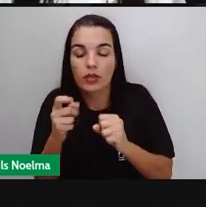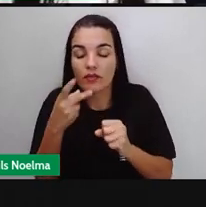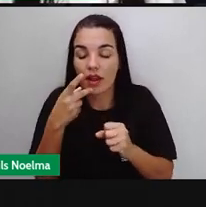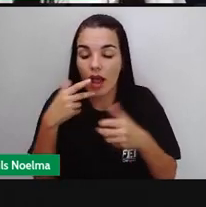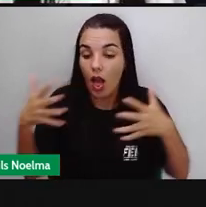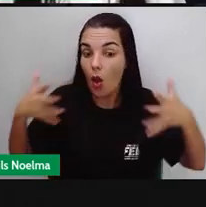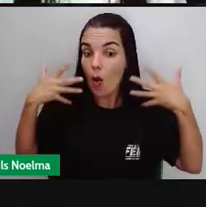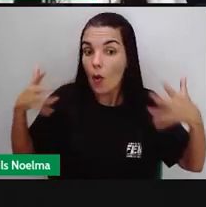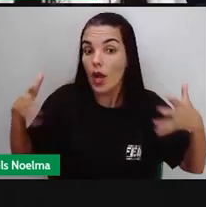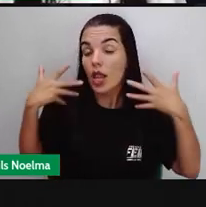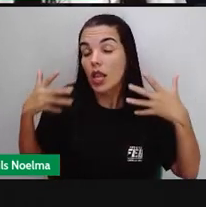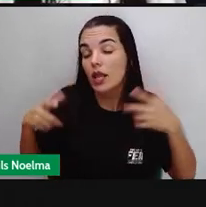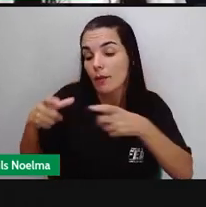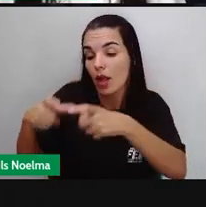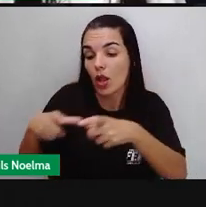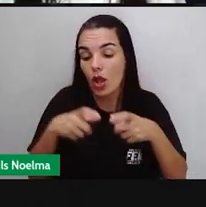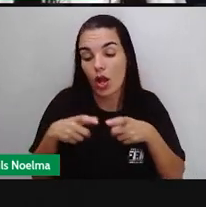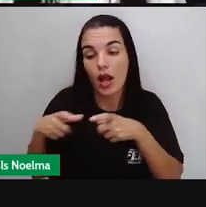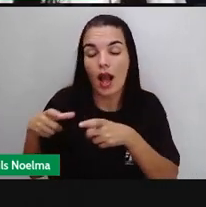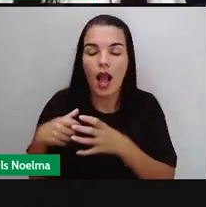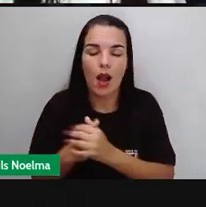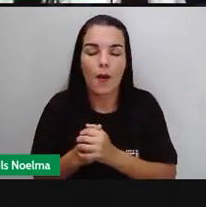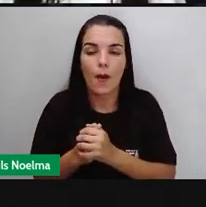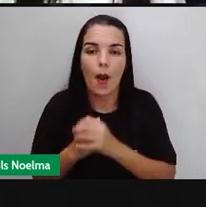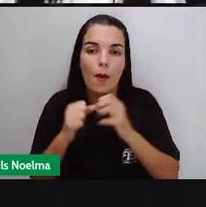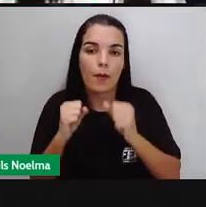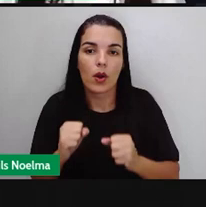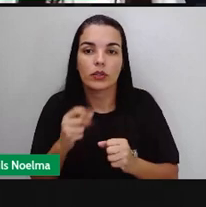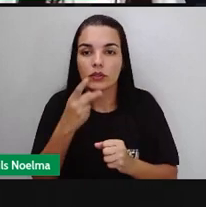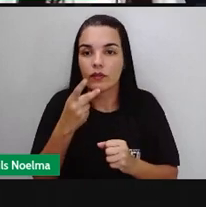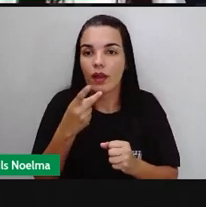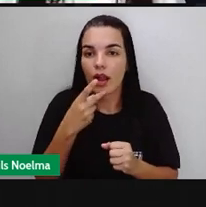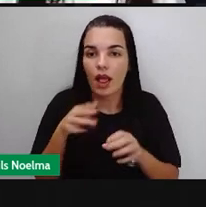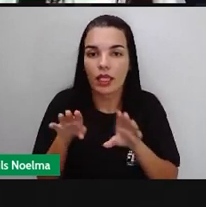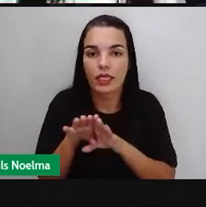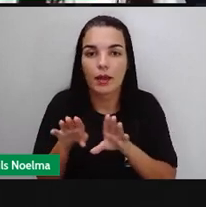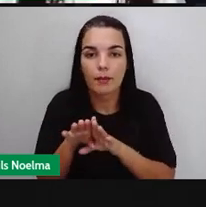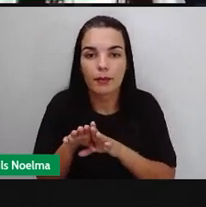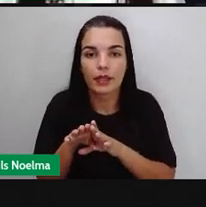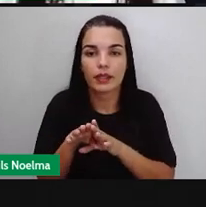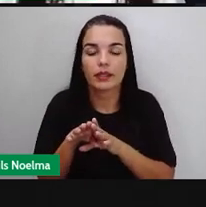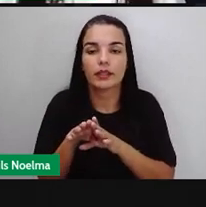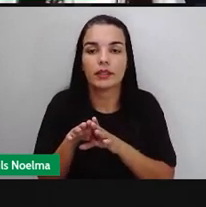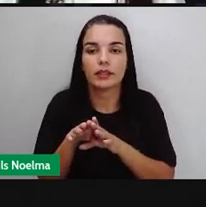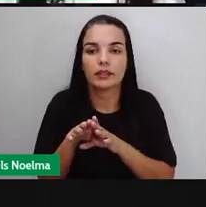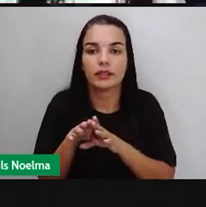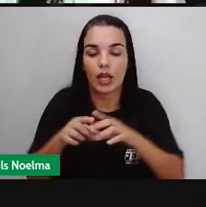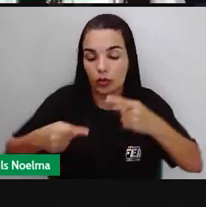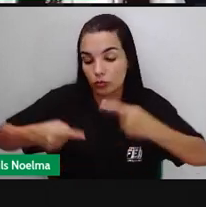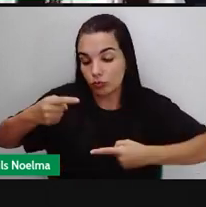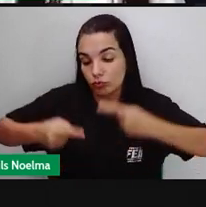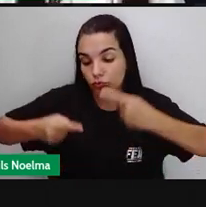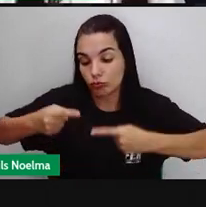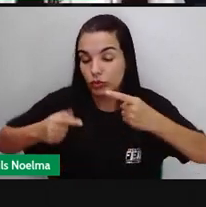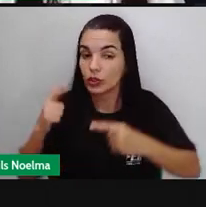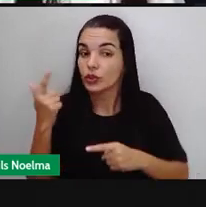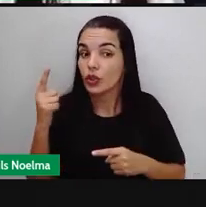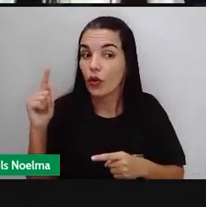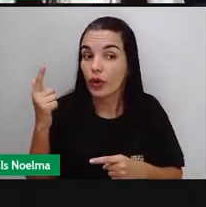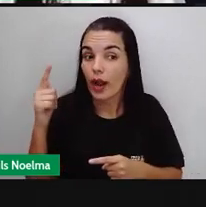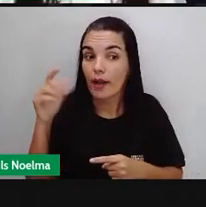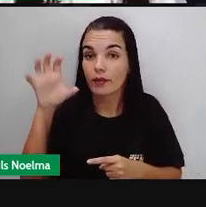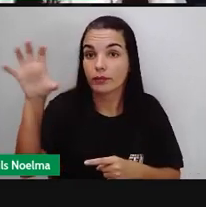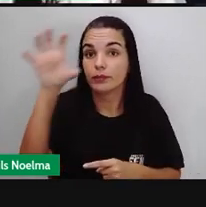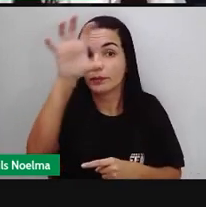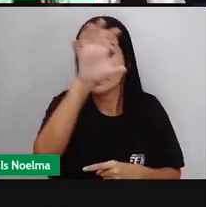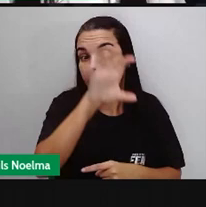determinado local. A gente pode falar sobre o próprio mapa geopolítico na divisão por meio das regiões